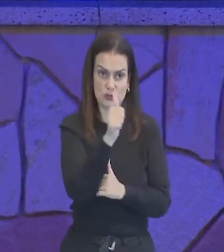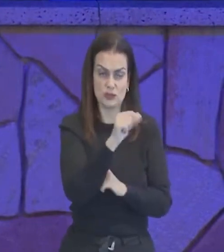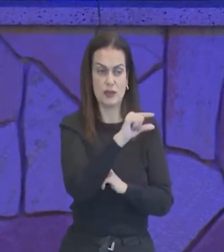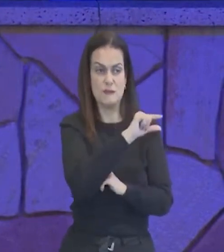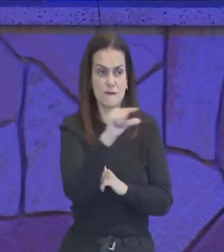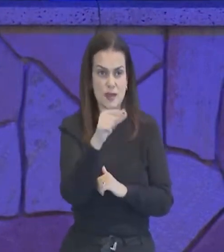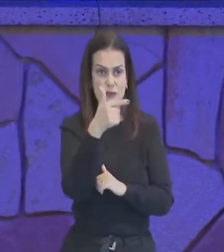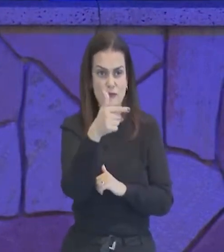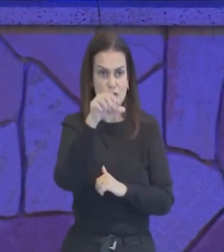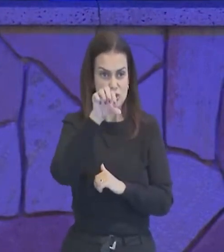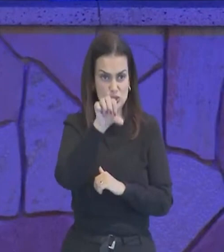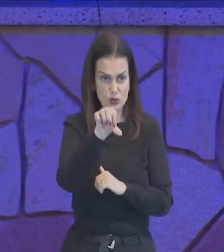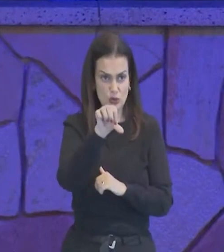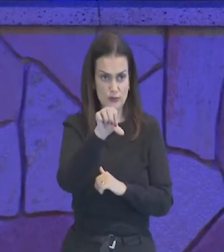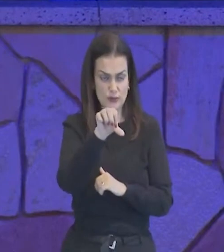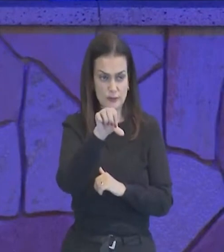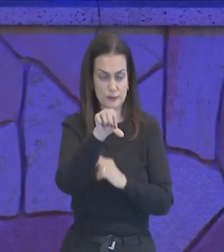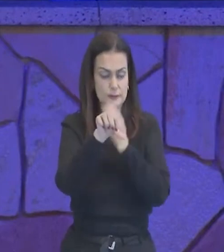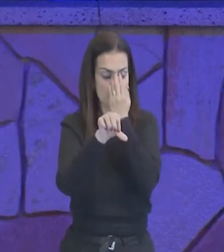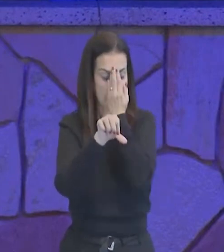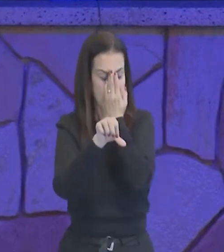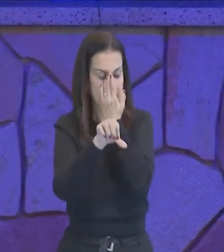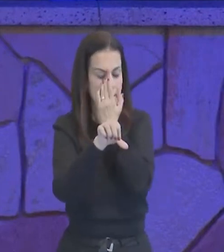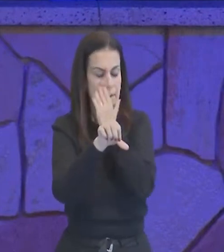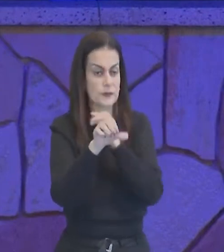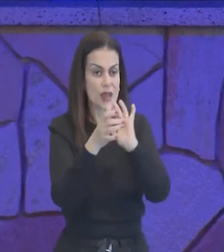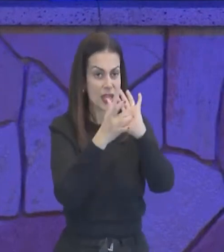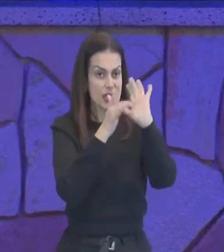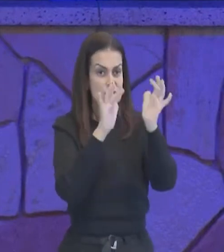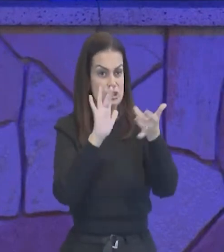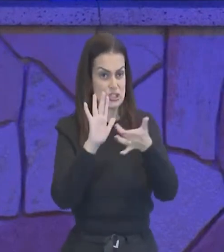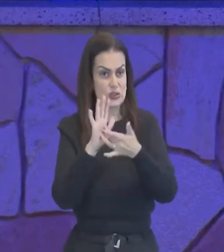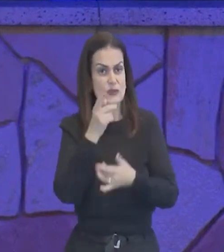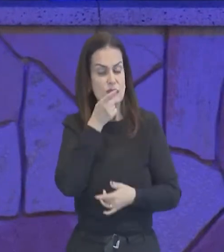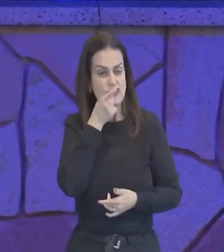verso de número 29, veja comigo, Jesus fala,